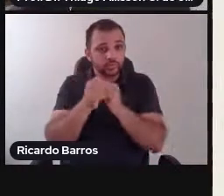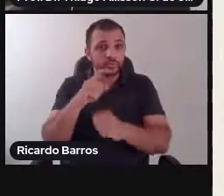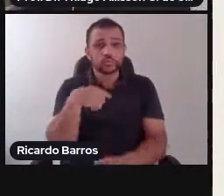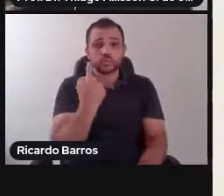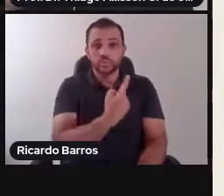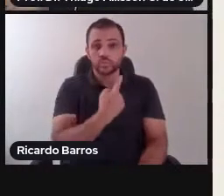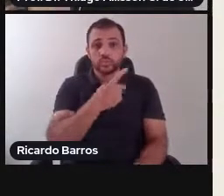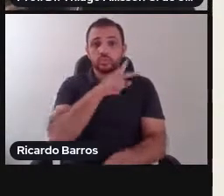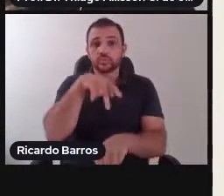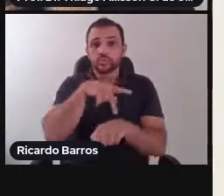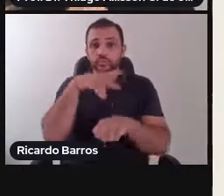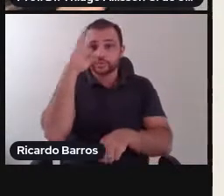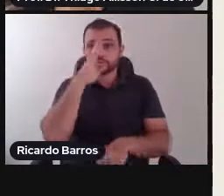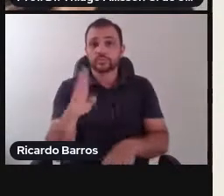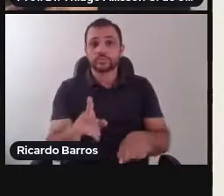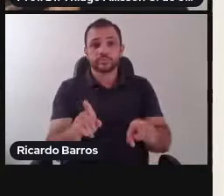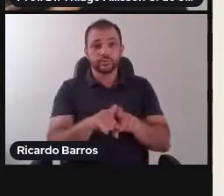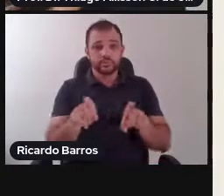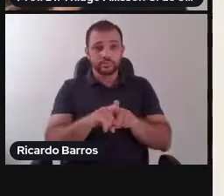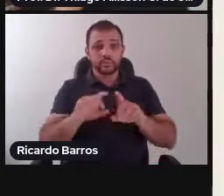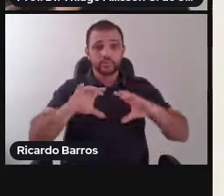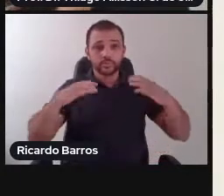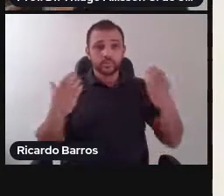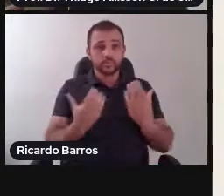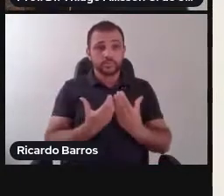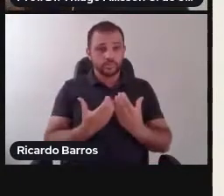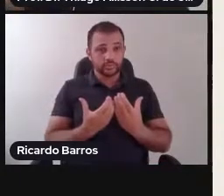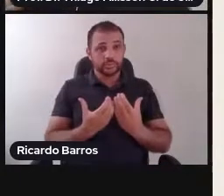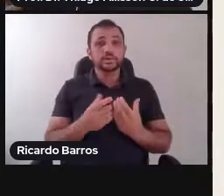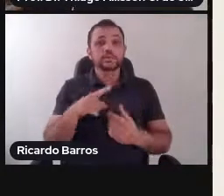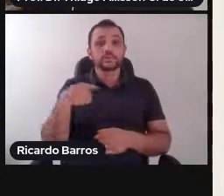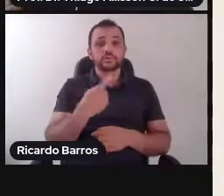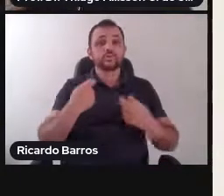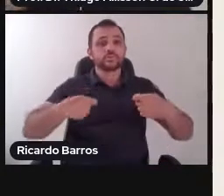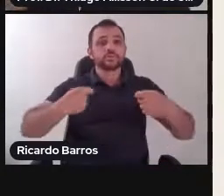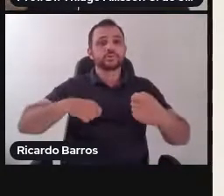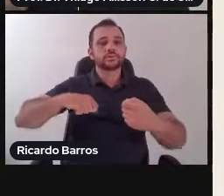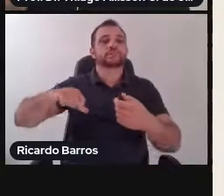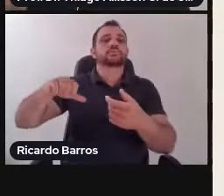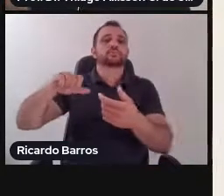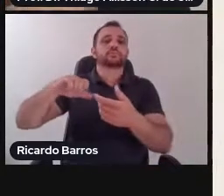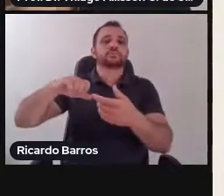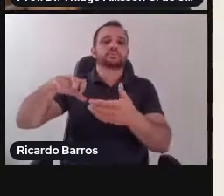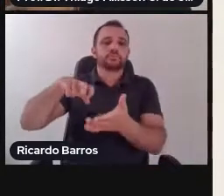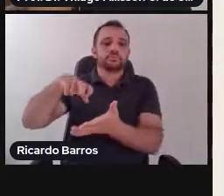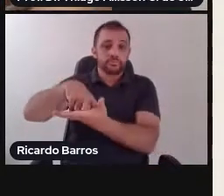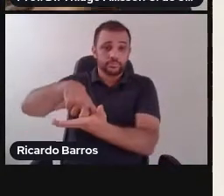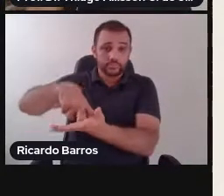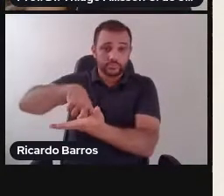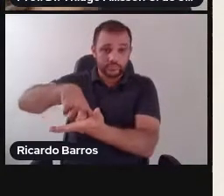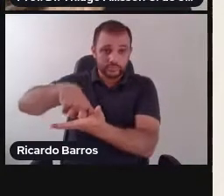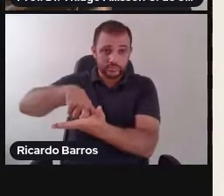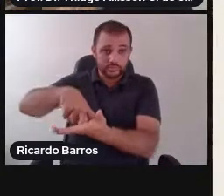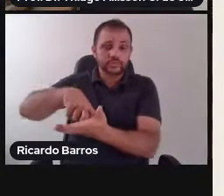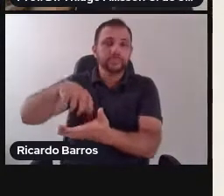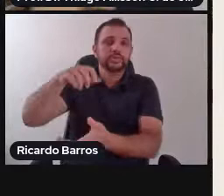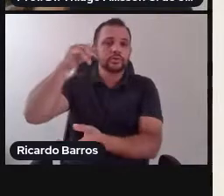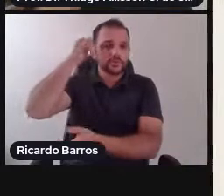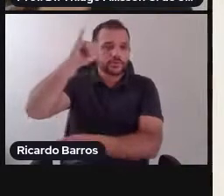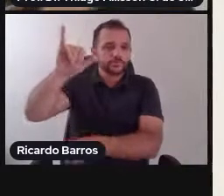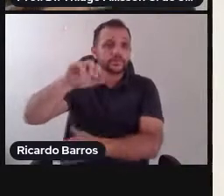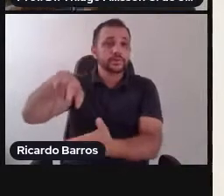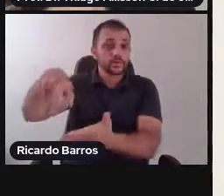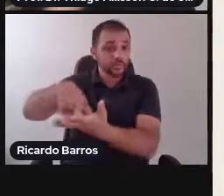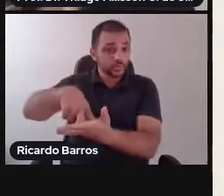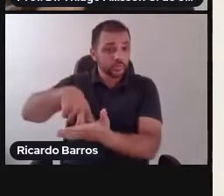somos, de prevenir e punir a tortura, a tortura está vedada no atual ordenamento, é crime inclusive hediondo,